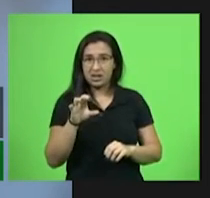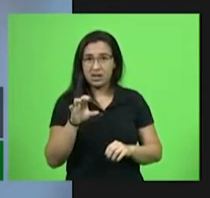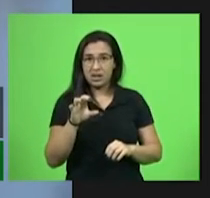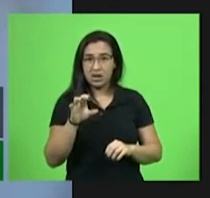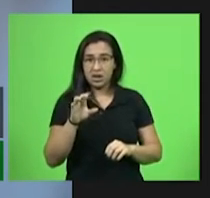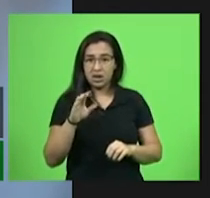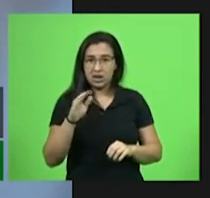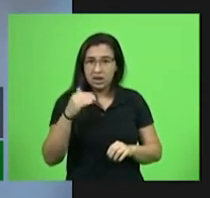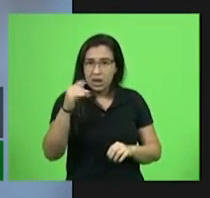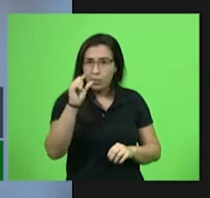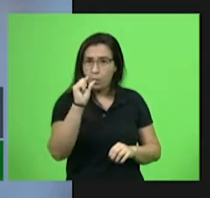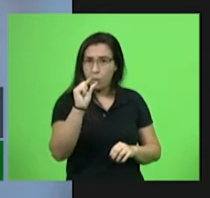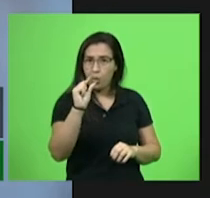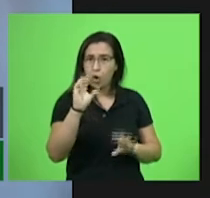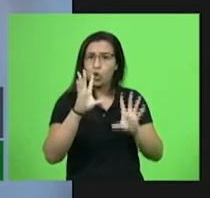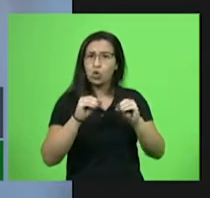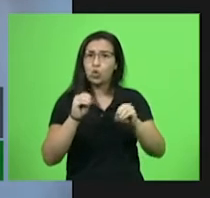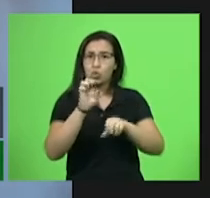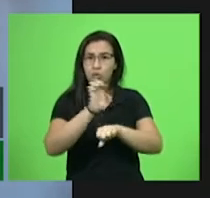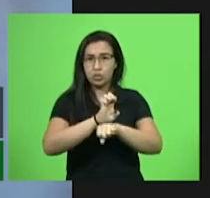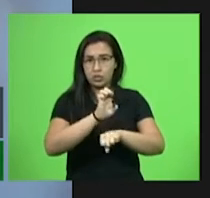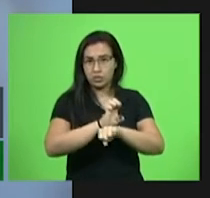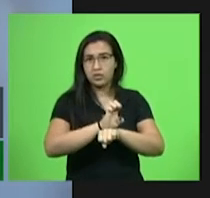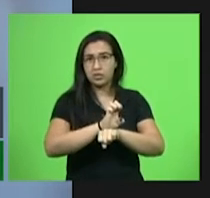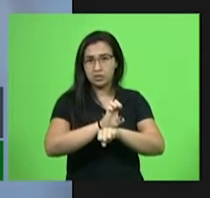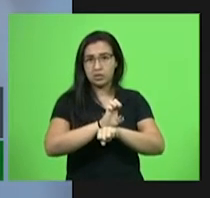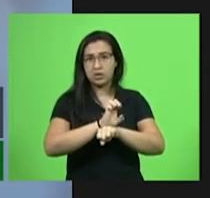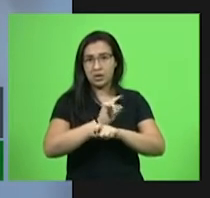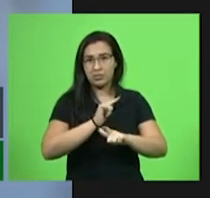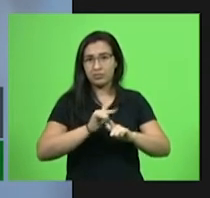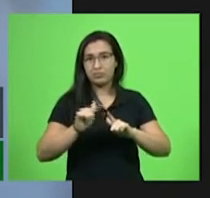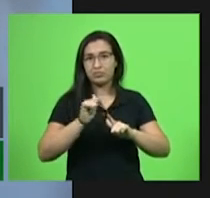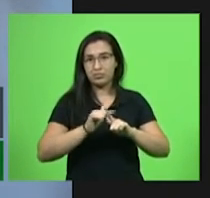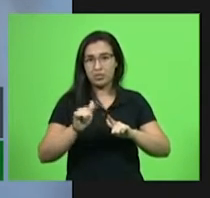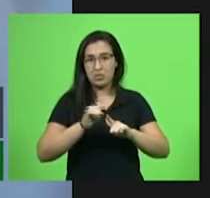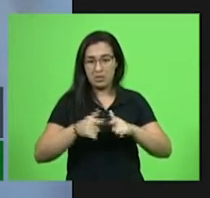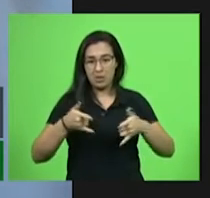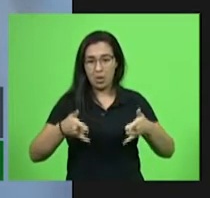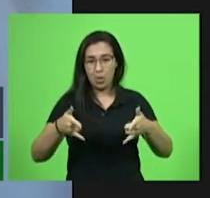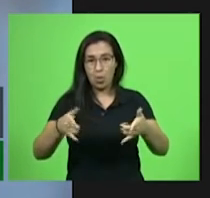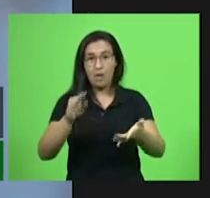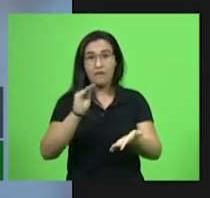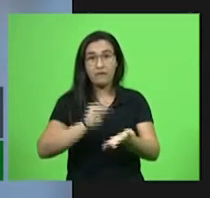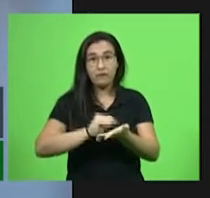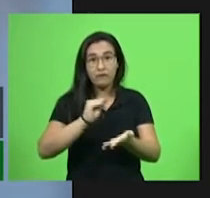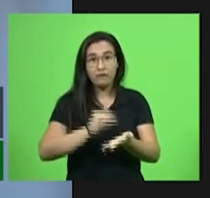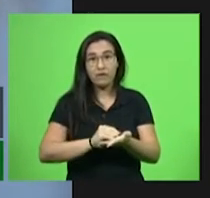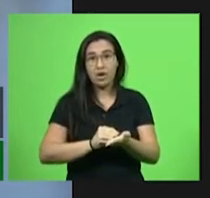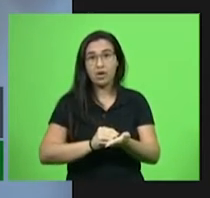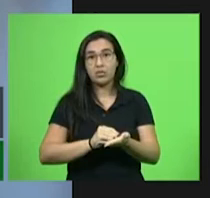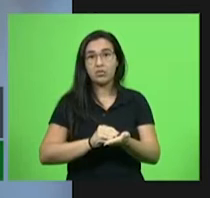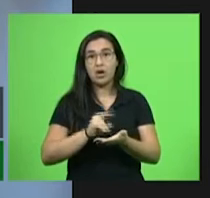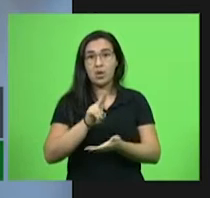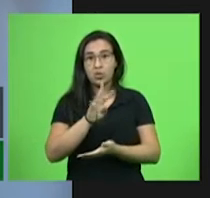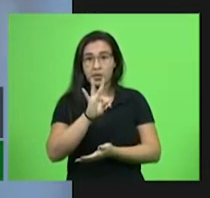pouco todo o Estado de Santa Catarina terá falta de leitos, falta de UTIs.